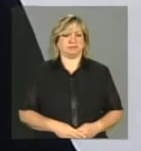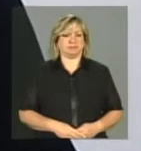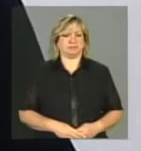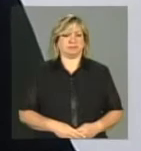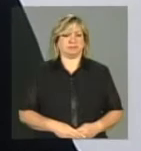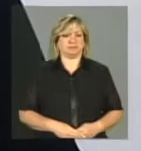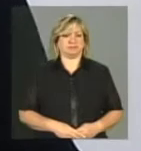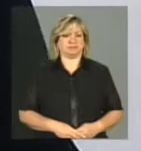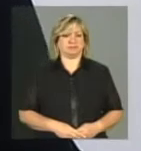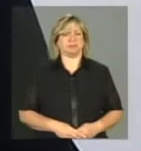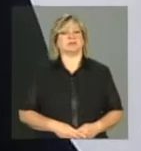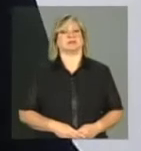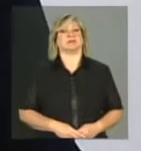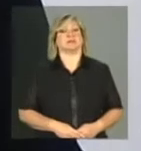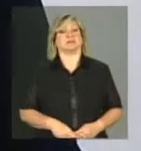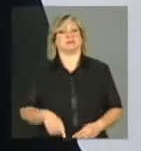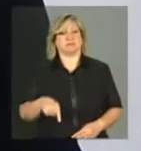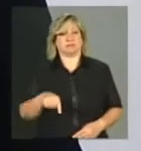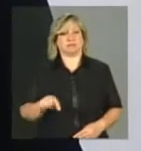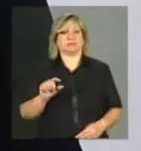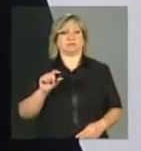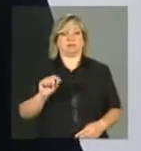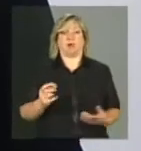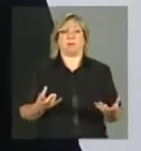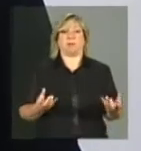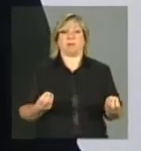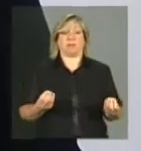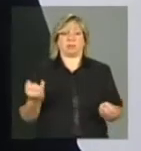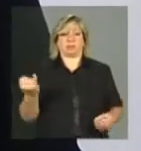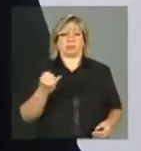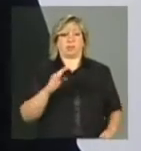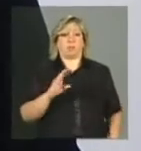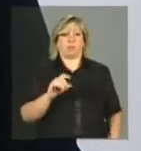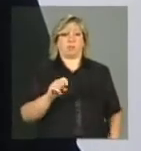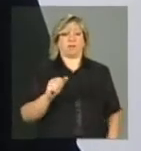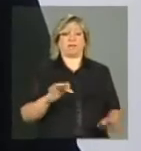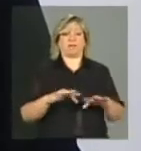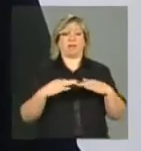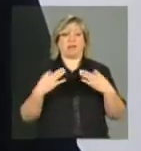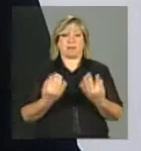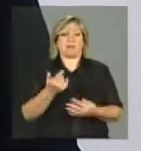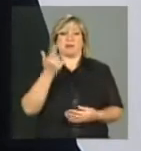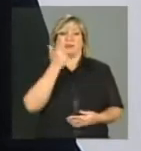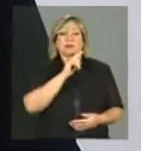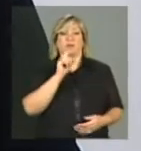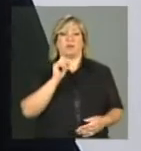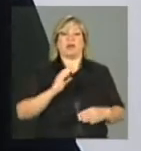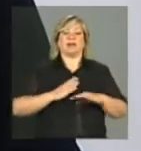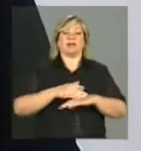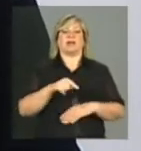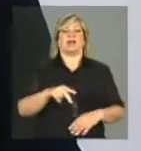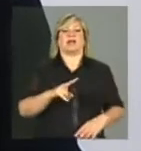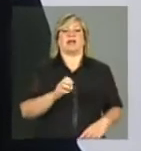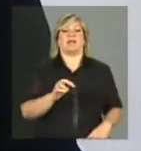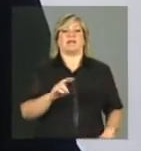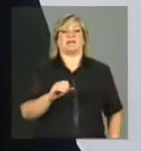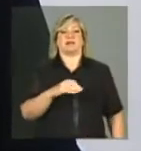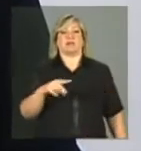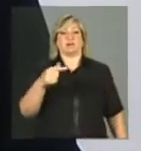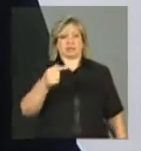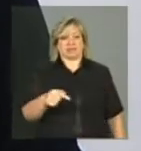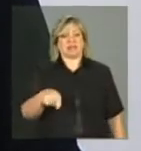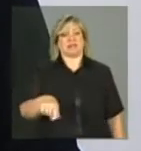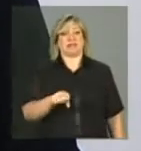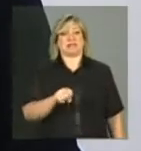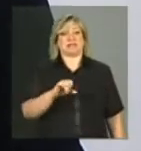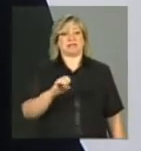Excelente. O grande salto que o programa Bolsa Família ganha é a entrada da versão 7 do Cadastro Único, que é um sistema